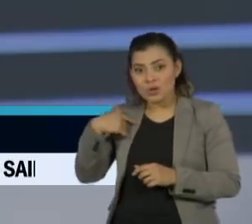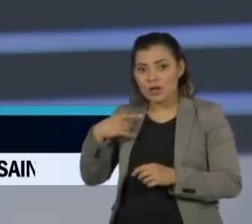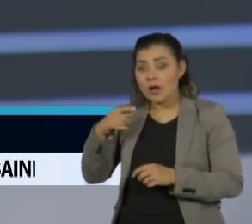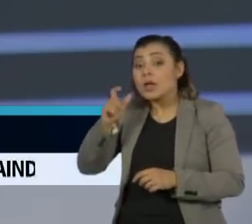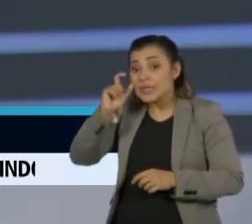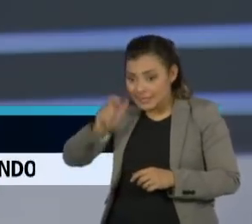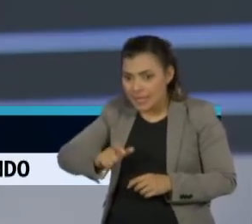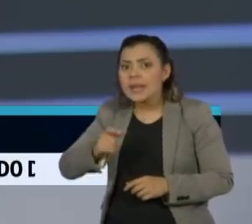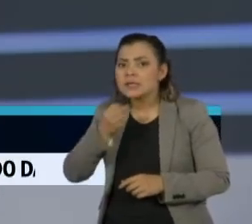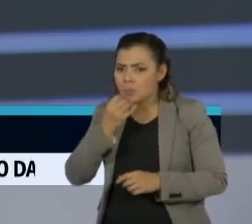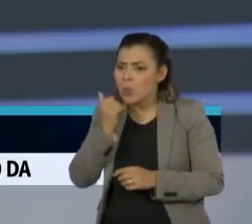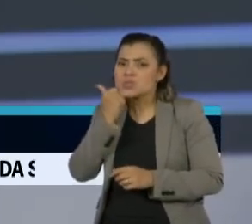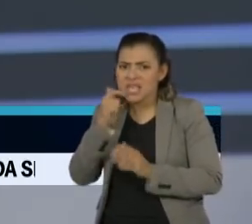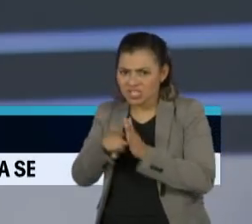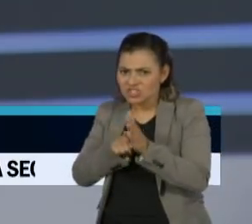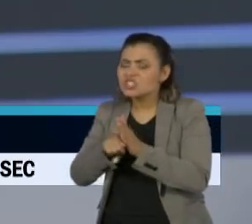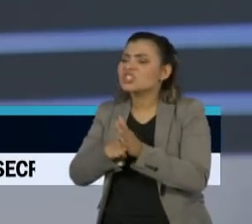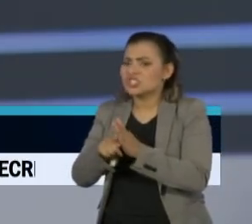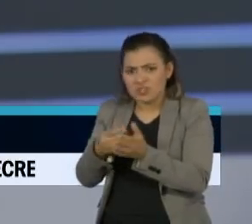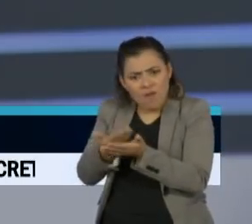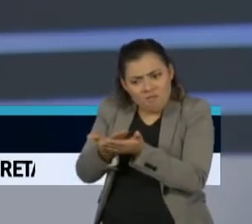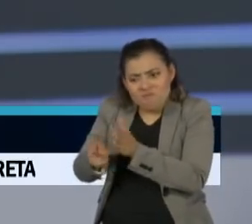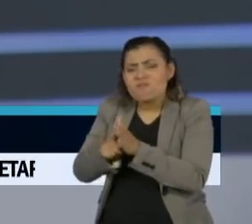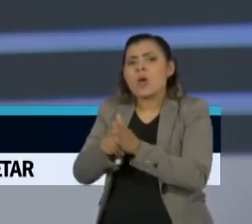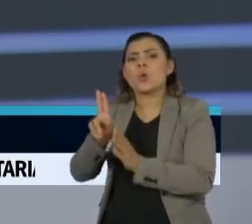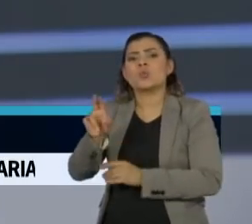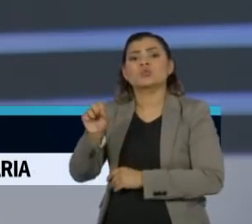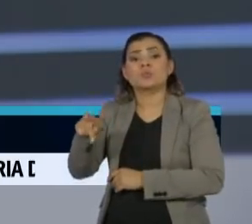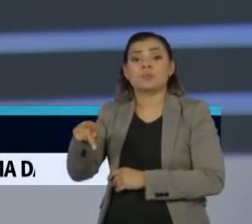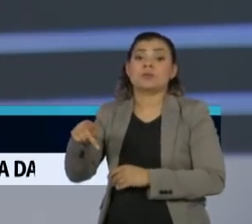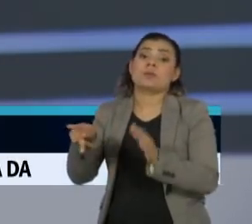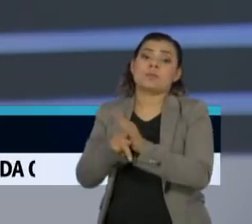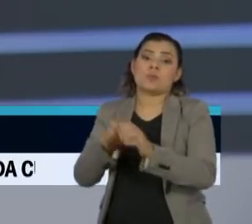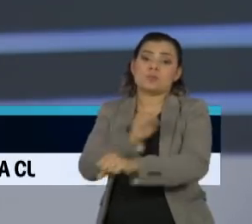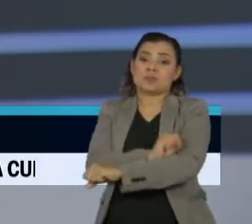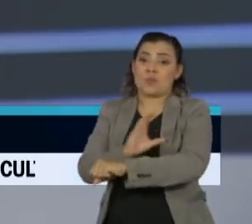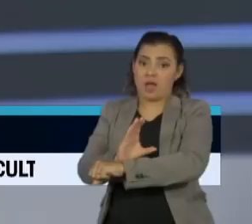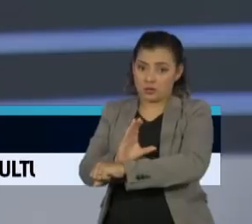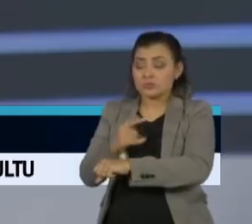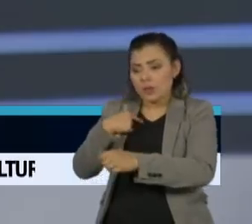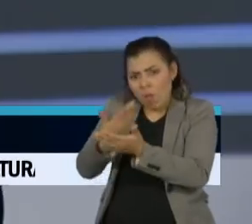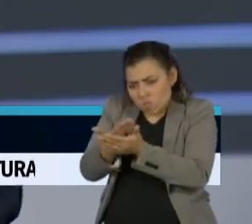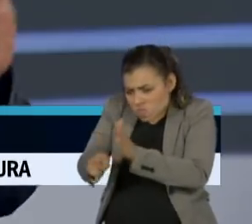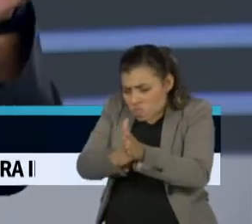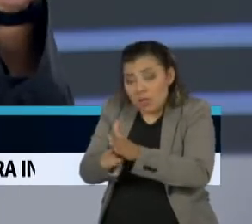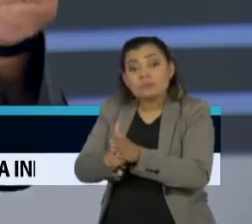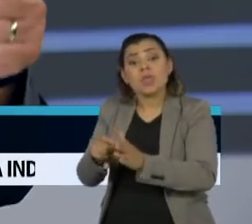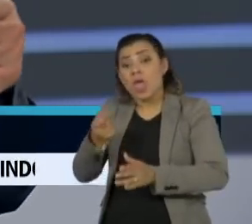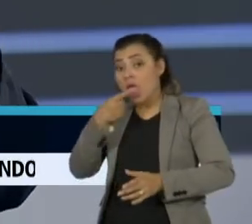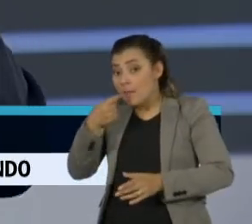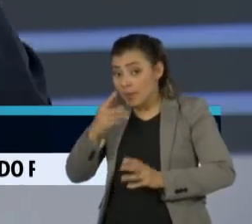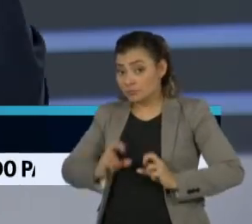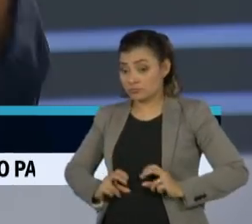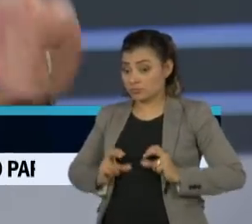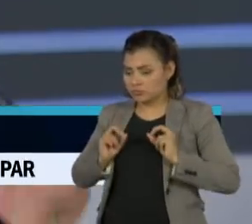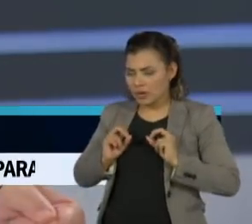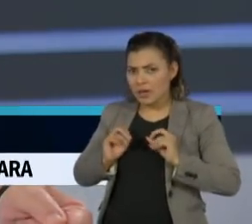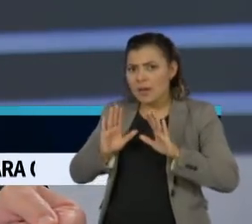intencionada, era um cientista, o Kelit, lá da USP de São Carlos. E, de repente, a presidente da República